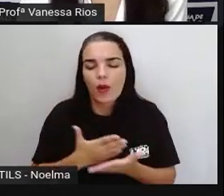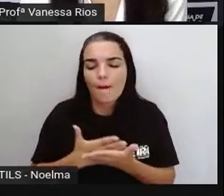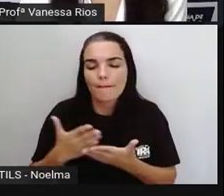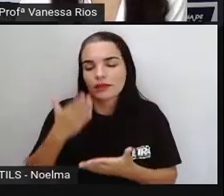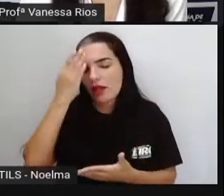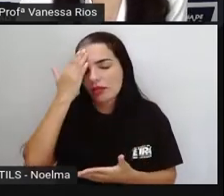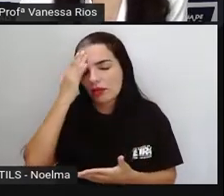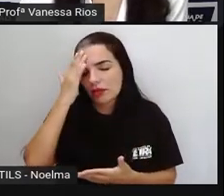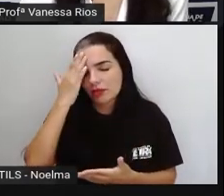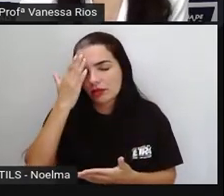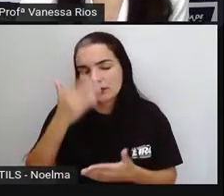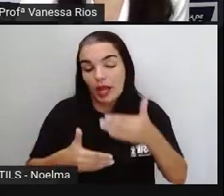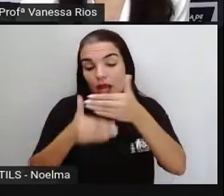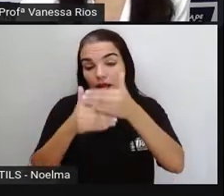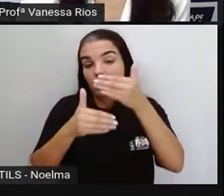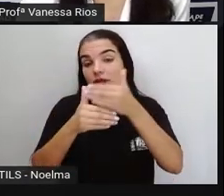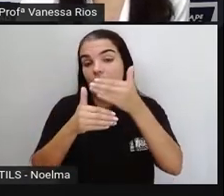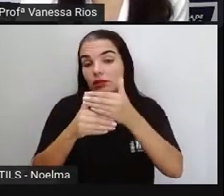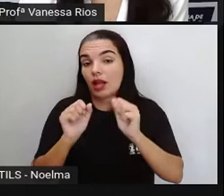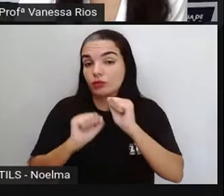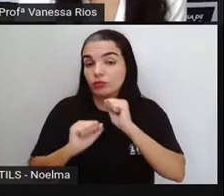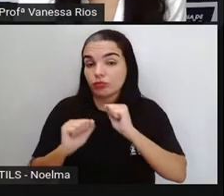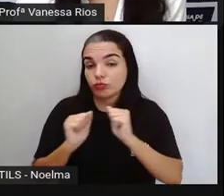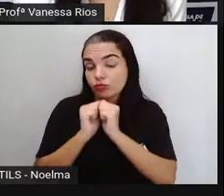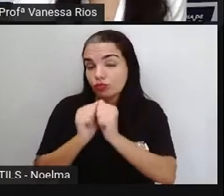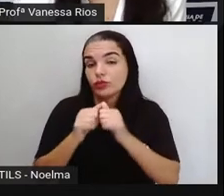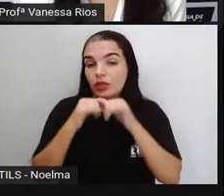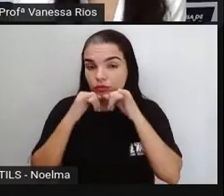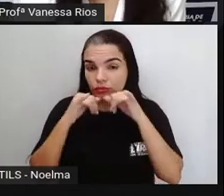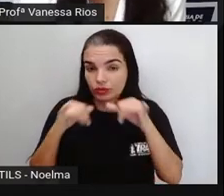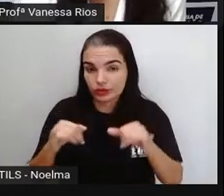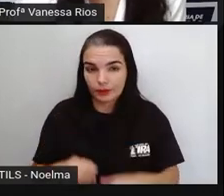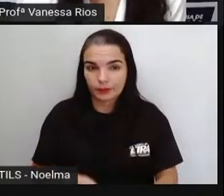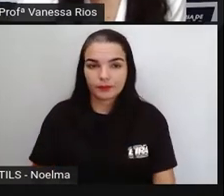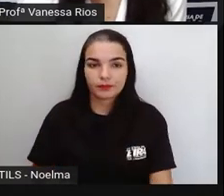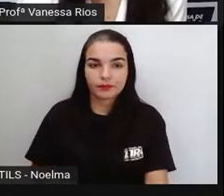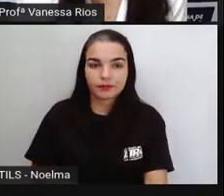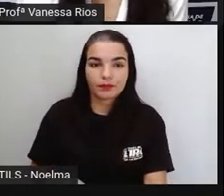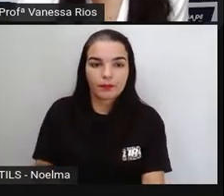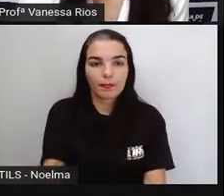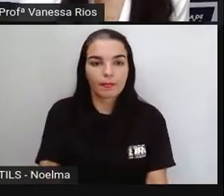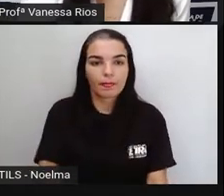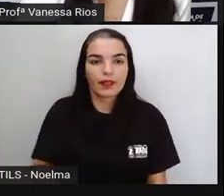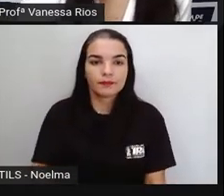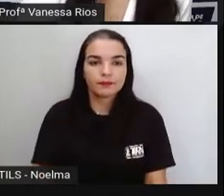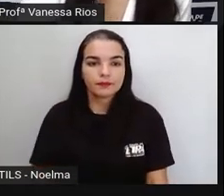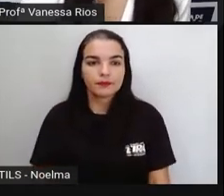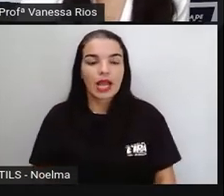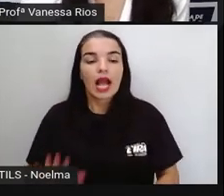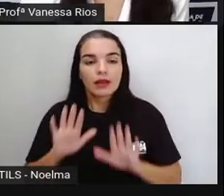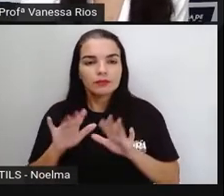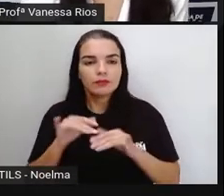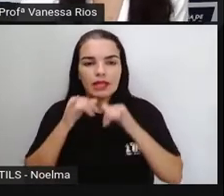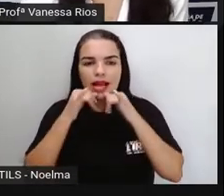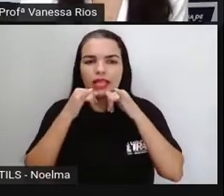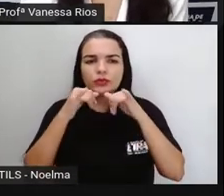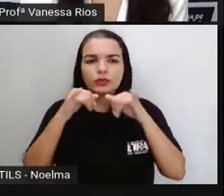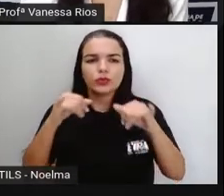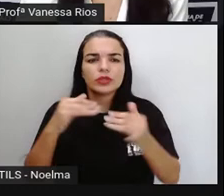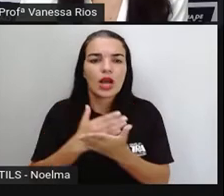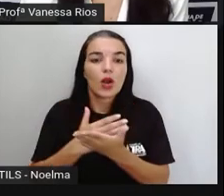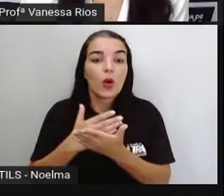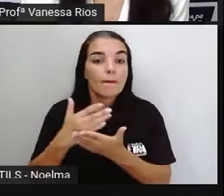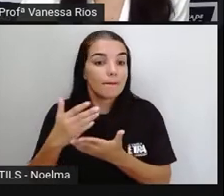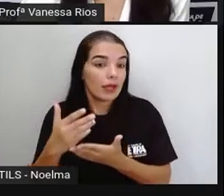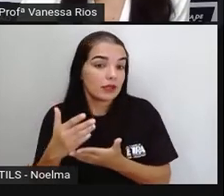complementar aquilo que está sendo tratado, escrito. A notícia começa com o texto em